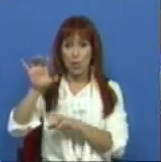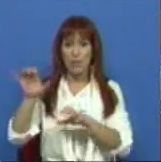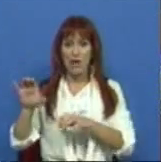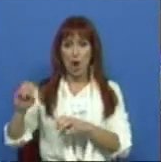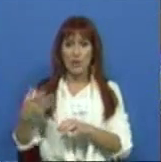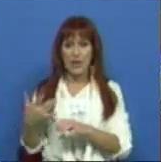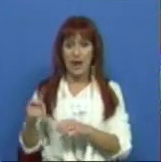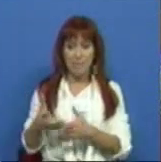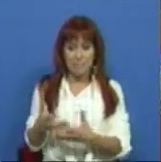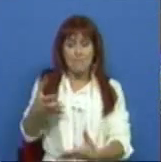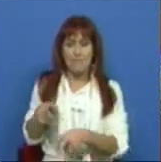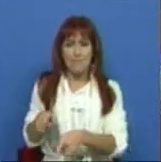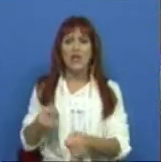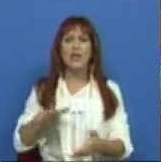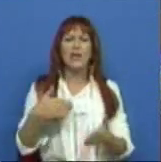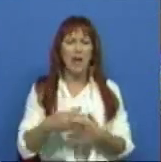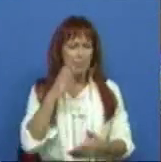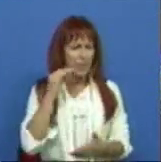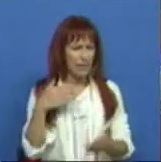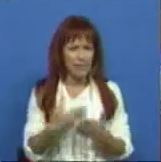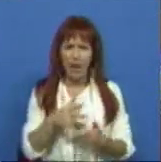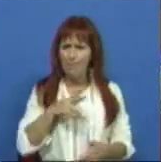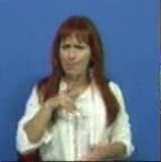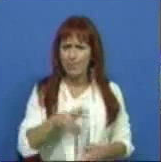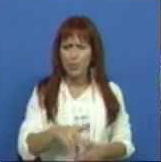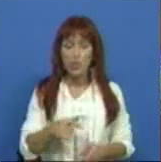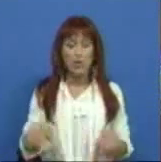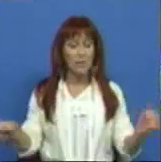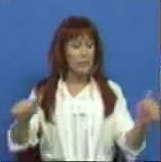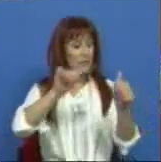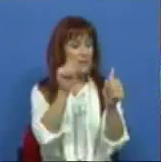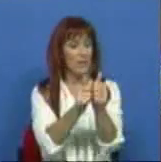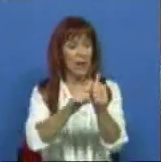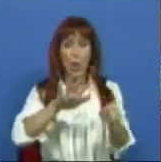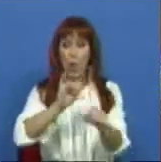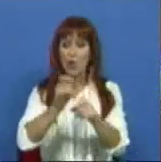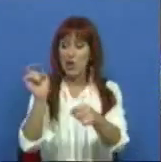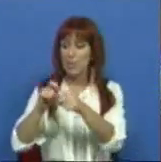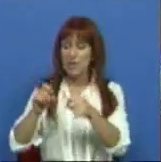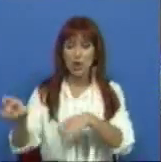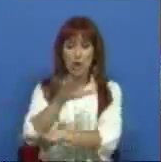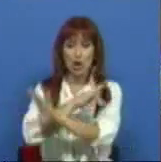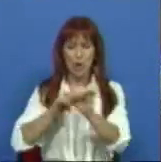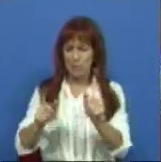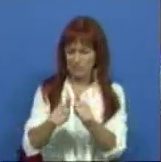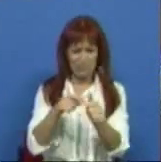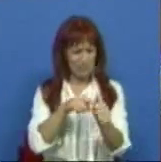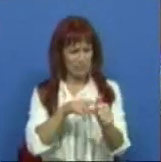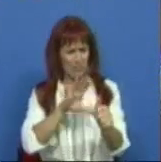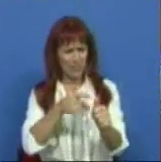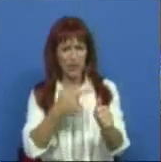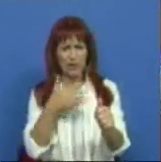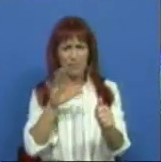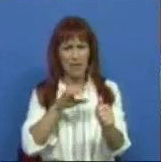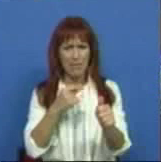países da OCDE e que coloca vergonhosamente Portugal, ao lado de outros parceiros da Europa, como o país